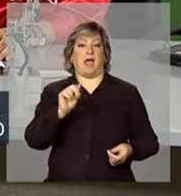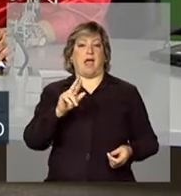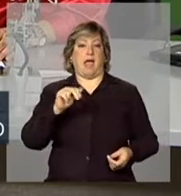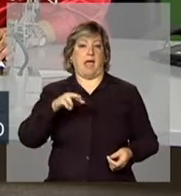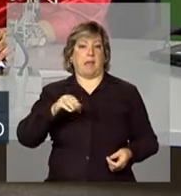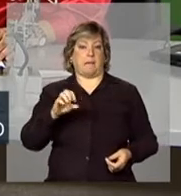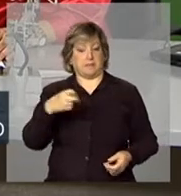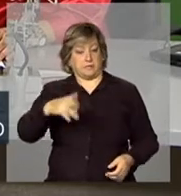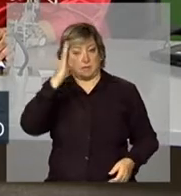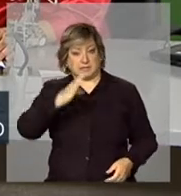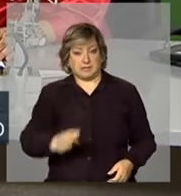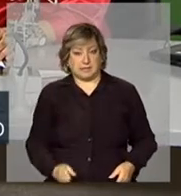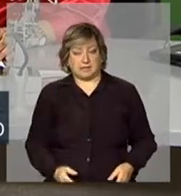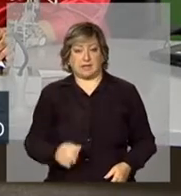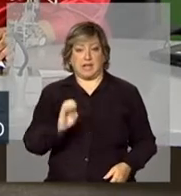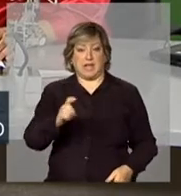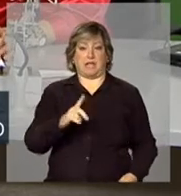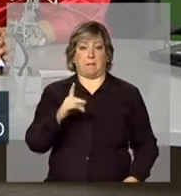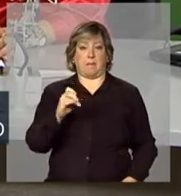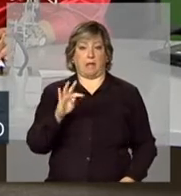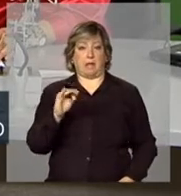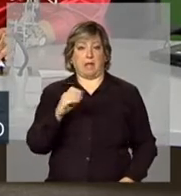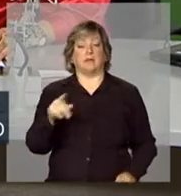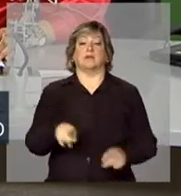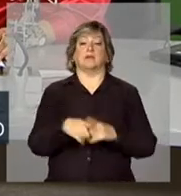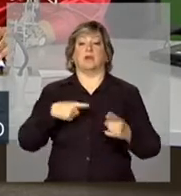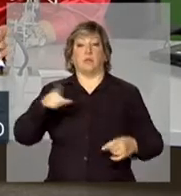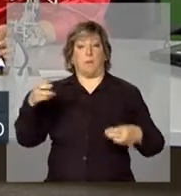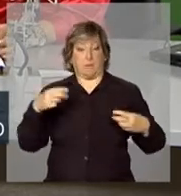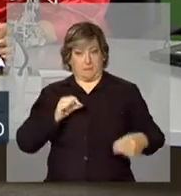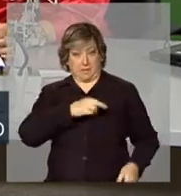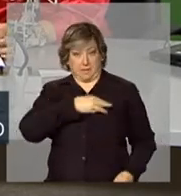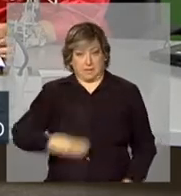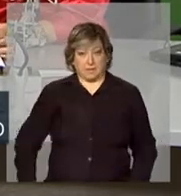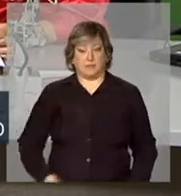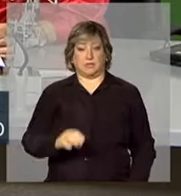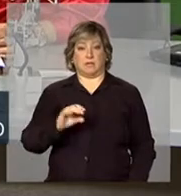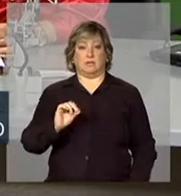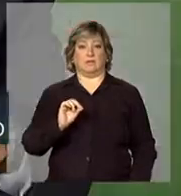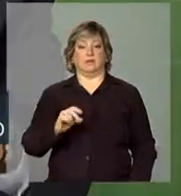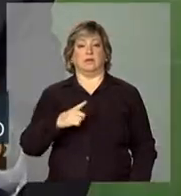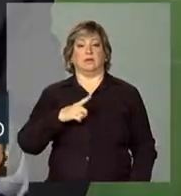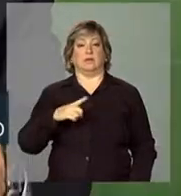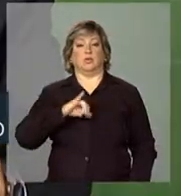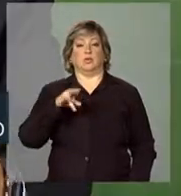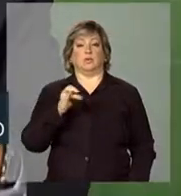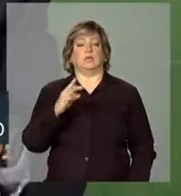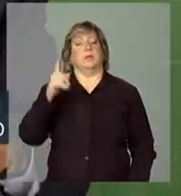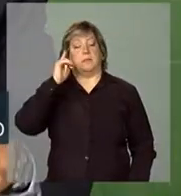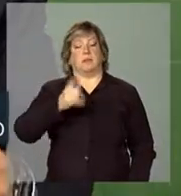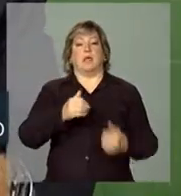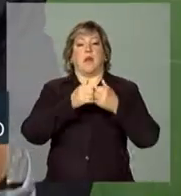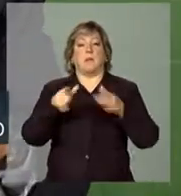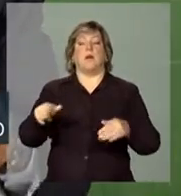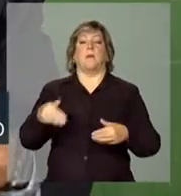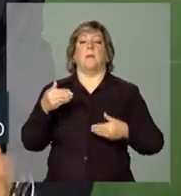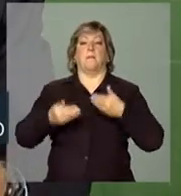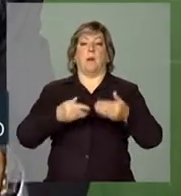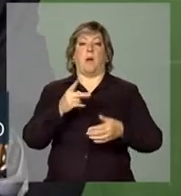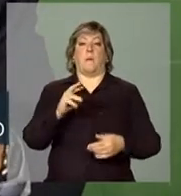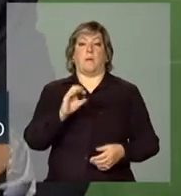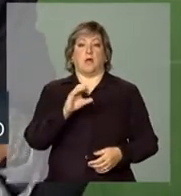Ministro da Justiça, revendo uma decisão anterior da Polícia Federal, mandou abrir o processo